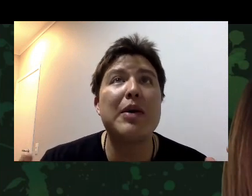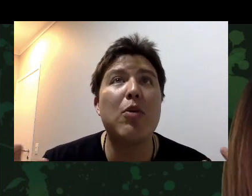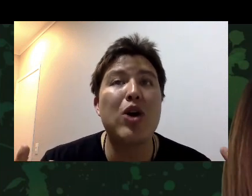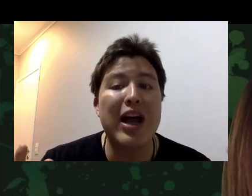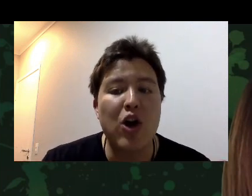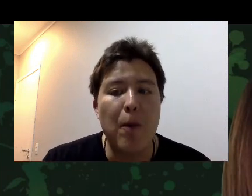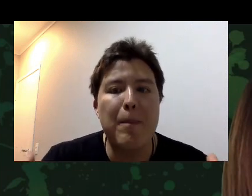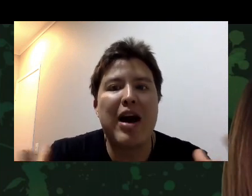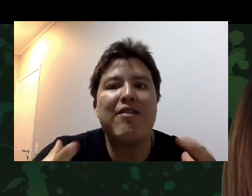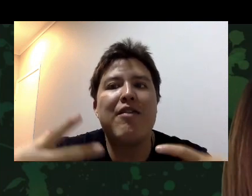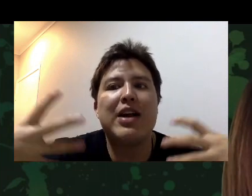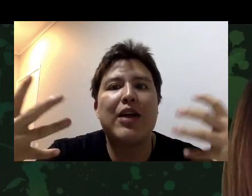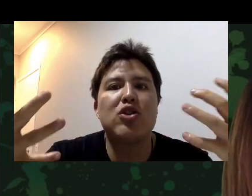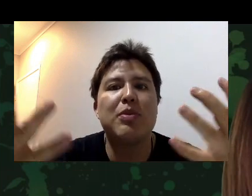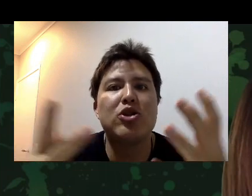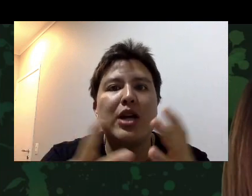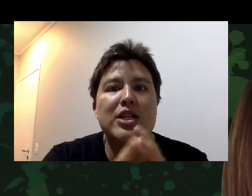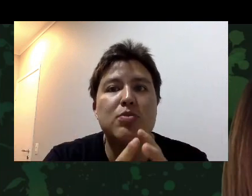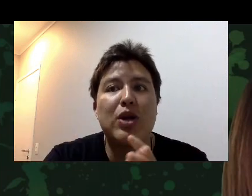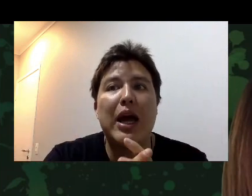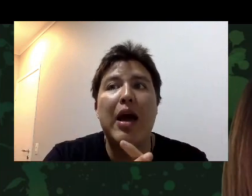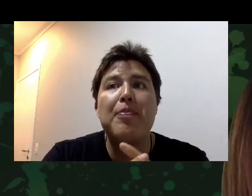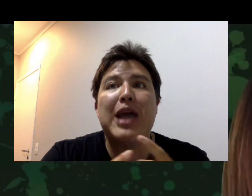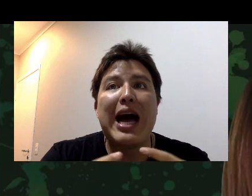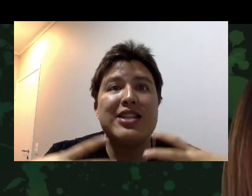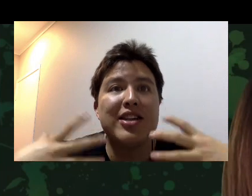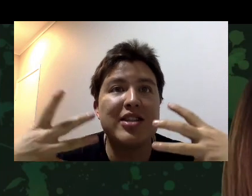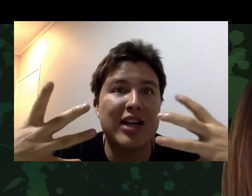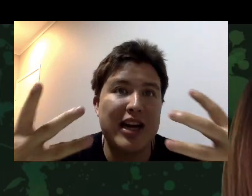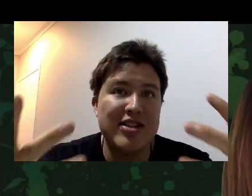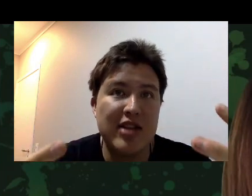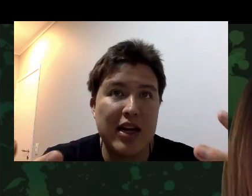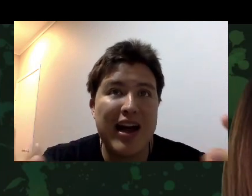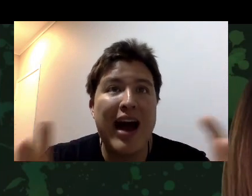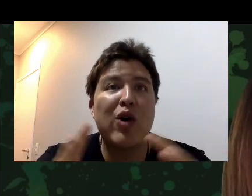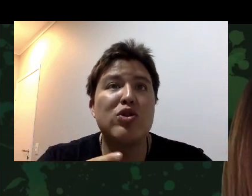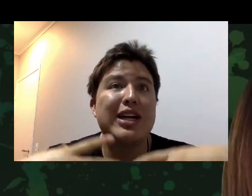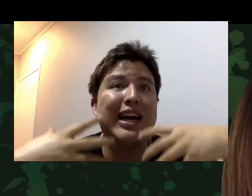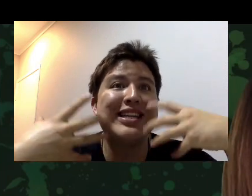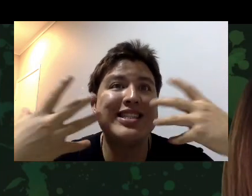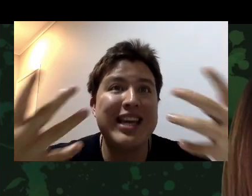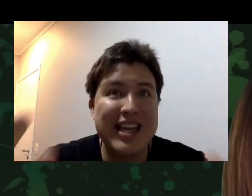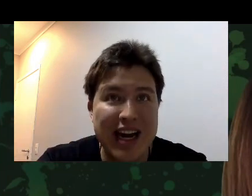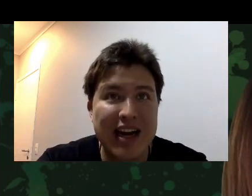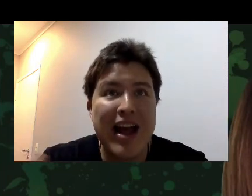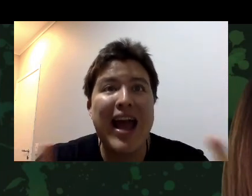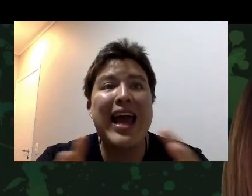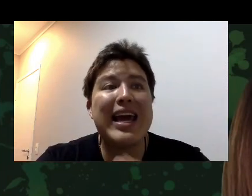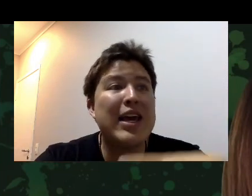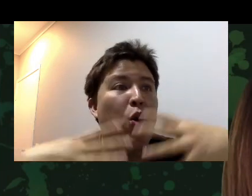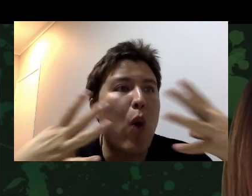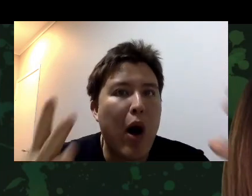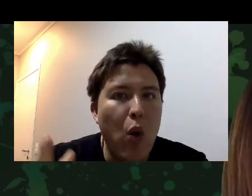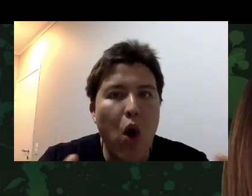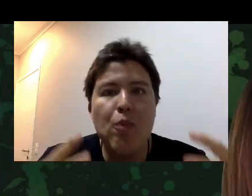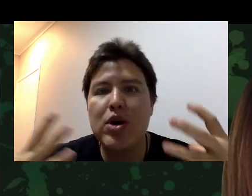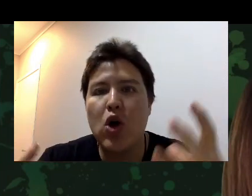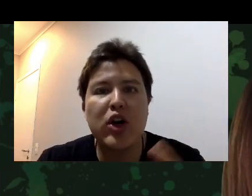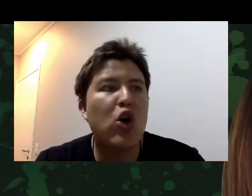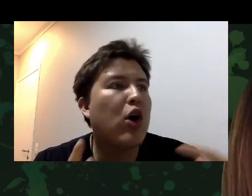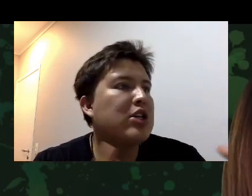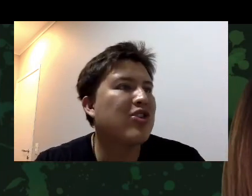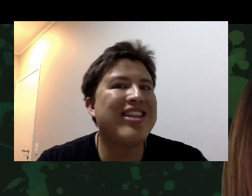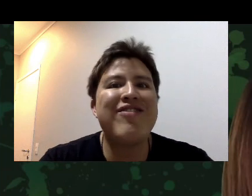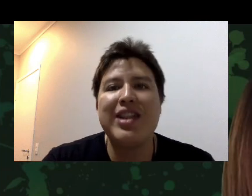você ficava como que comprava a briga dos personagens. Porque a incerteza que eles têm, a angústia que eles têm, é igual ou